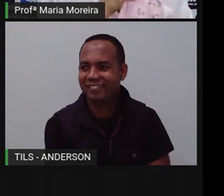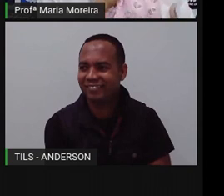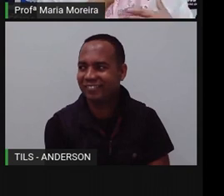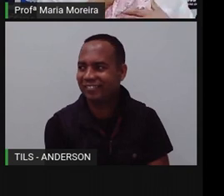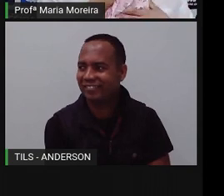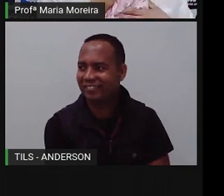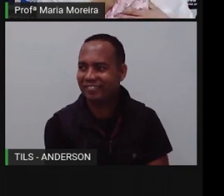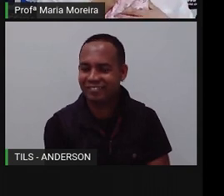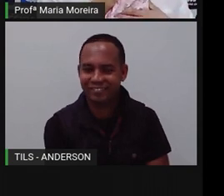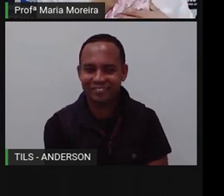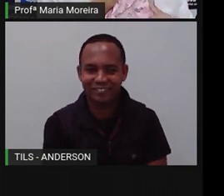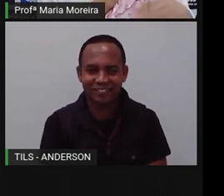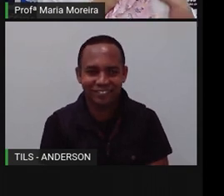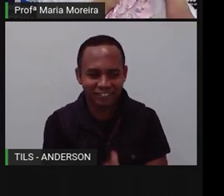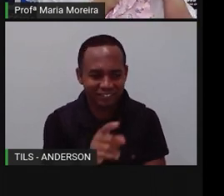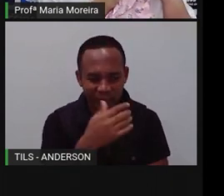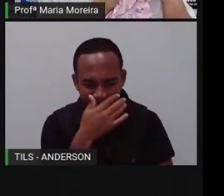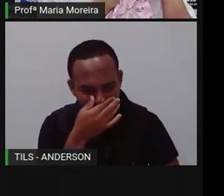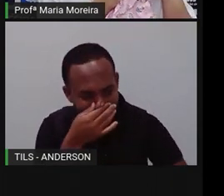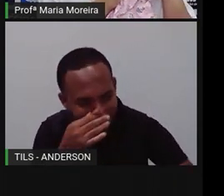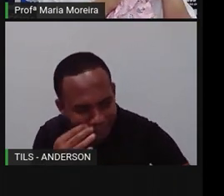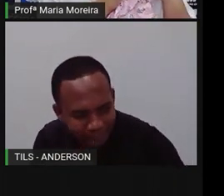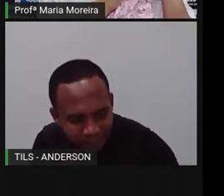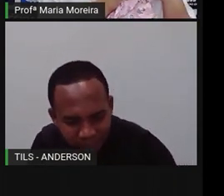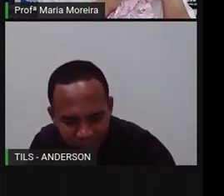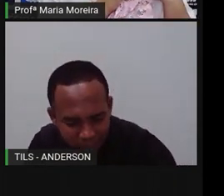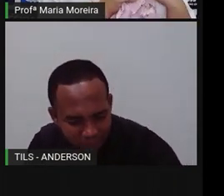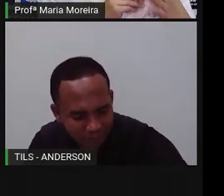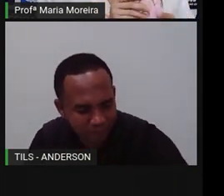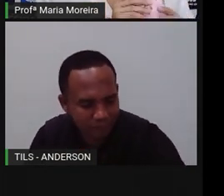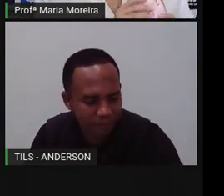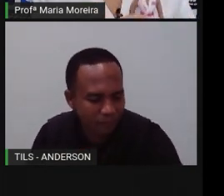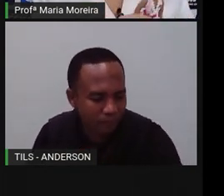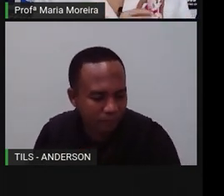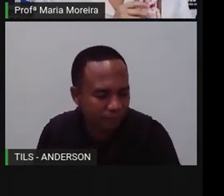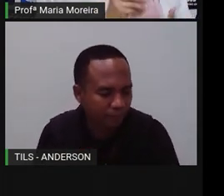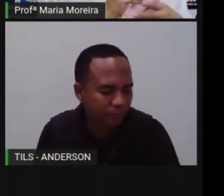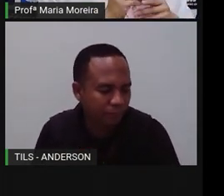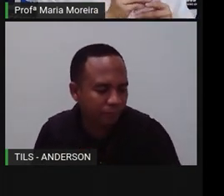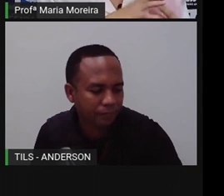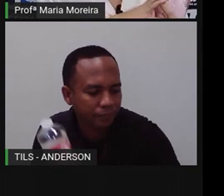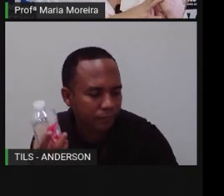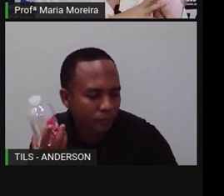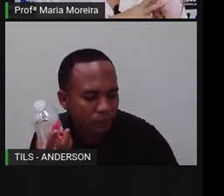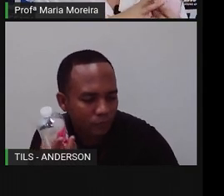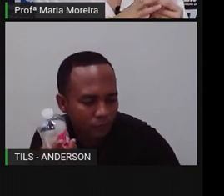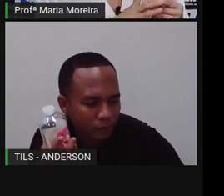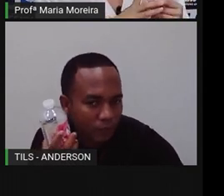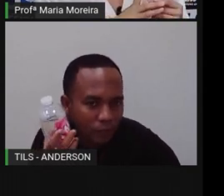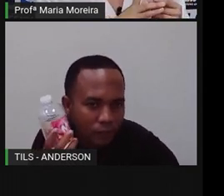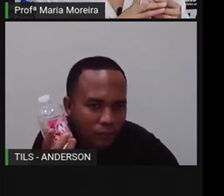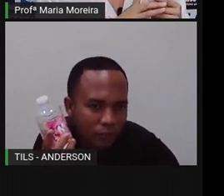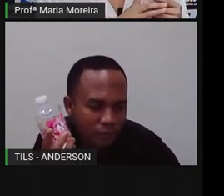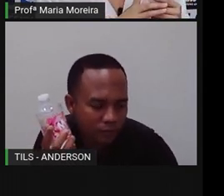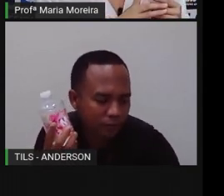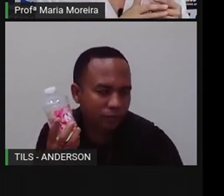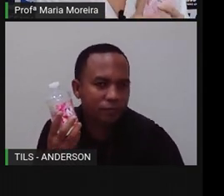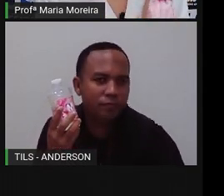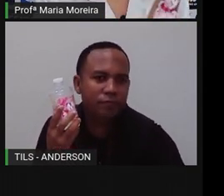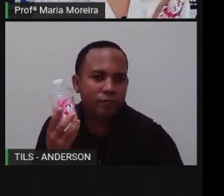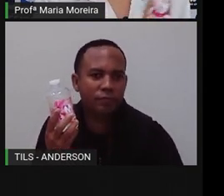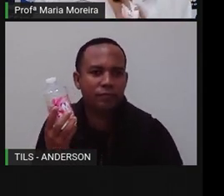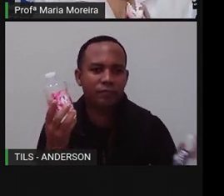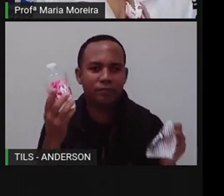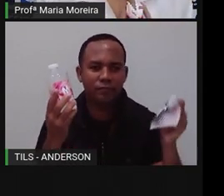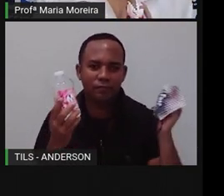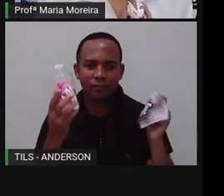Josefina, ela ficou abandonada ali sentada. Ela ficou triste. Não chore, Josefina. Então, vamos lá. Josefina, vamos dar tchau hoje para os nossos alunos, tá?